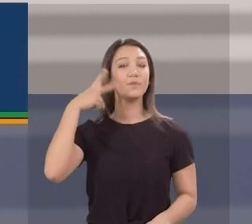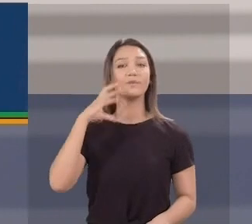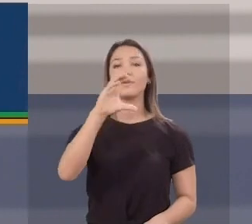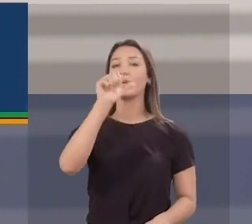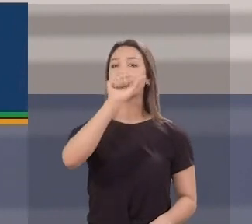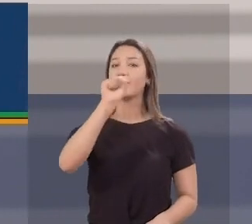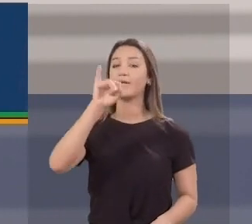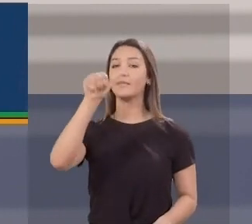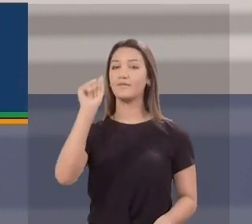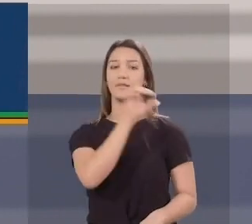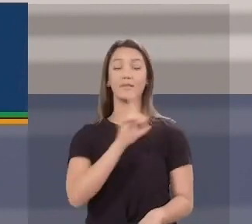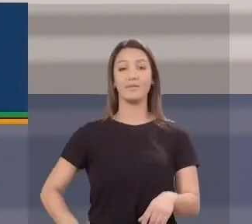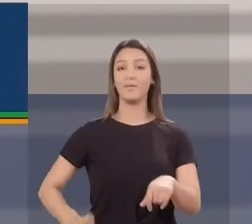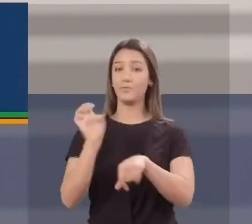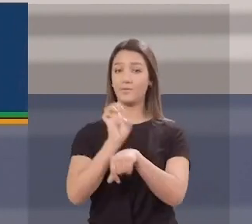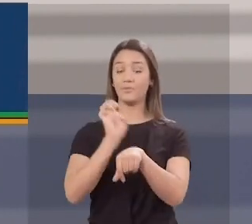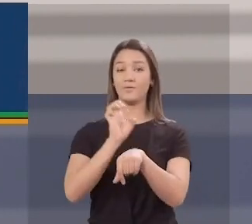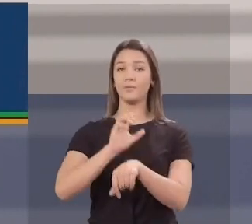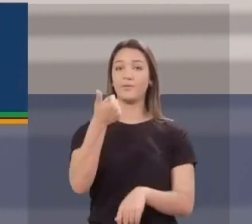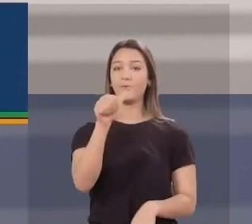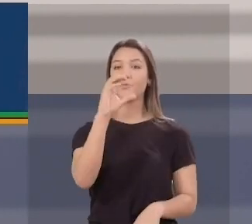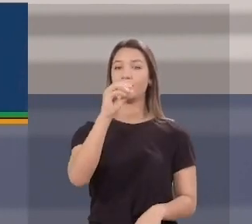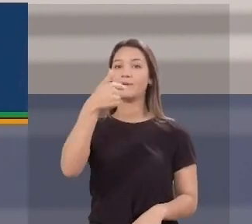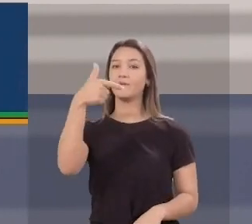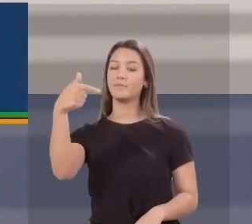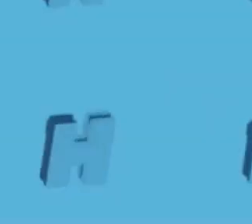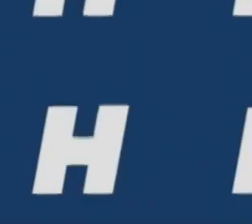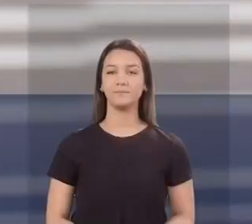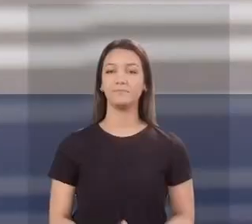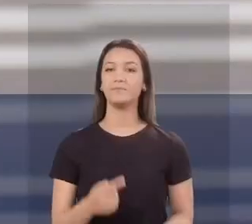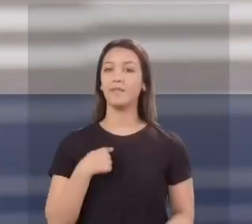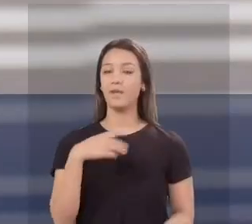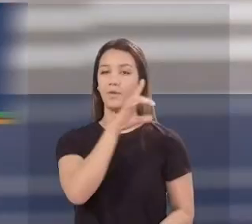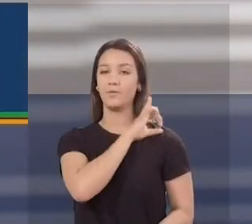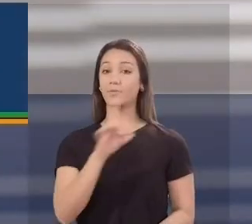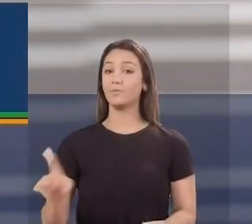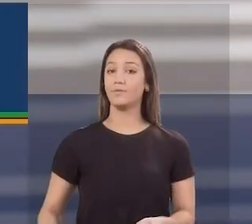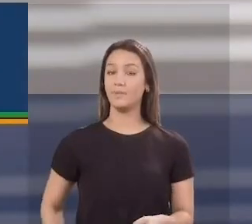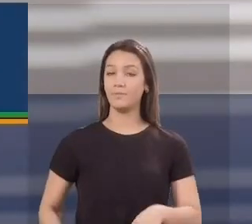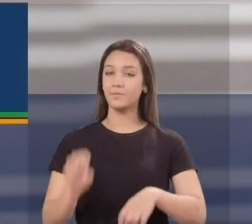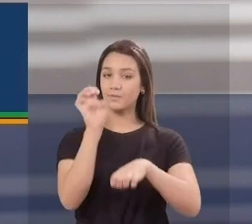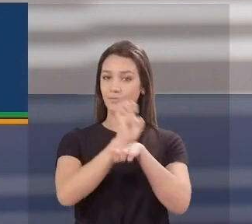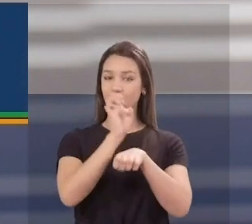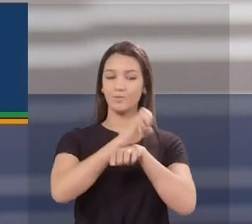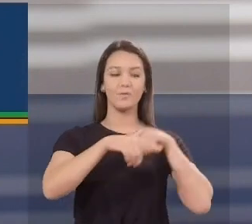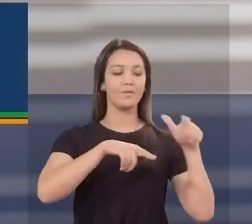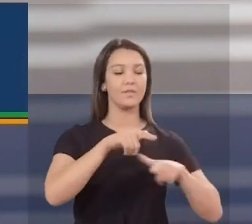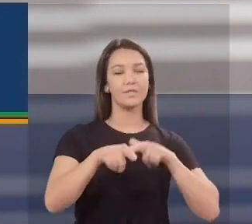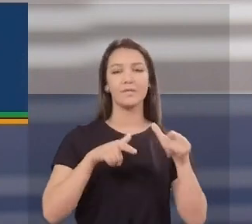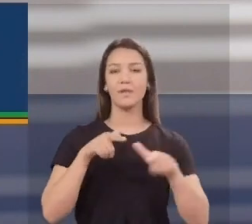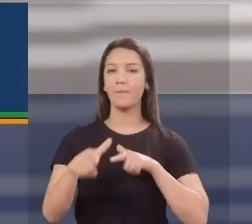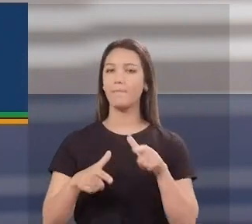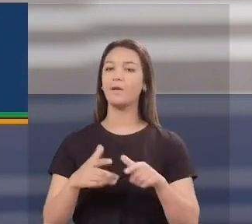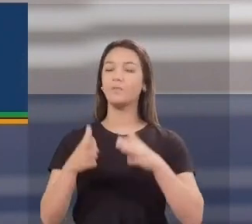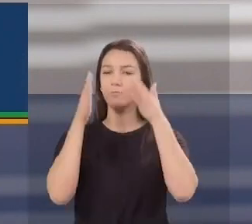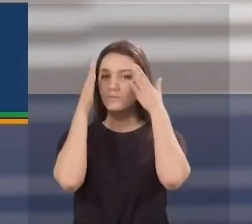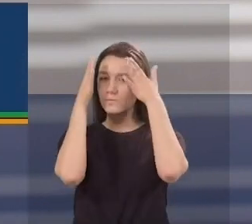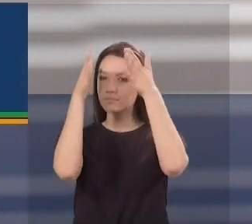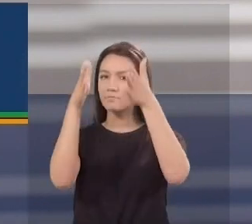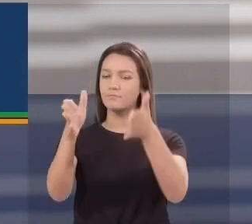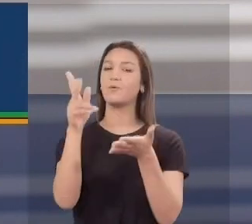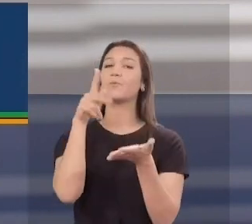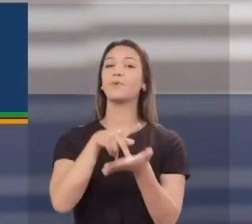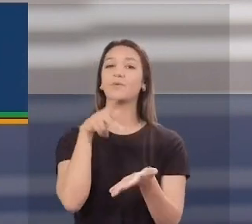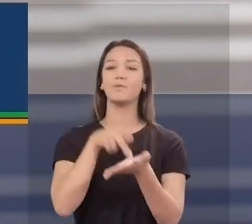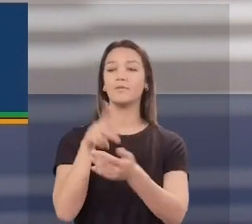radialista e vereador. Cassiá Carpe, deputado estadual, 11, 0, 7, 7. Sou o deputado Adolfo Brito. Trabalho, dedicação, seriedade para